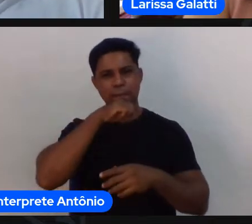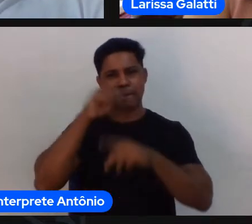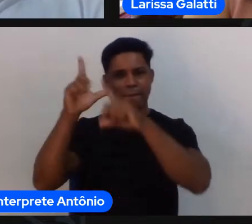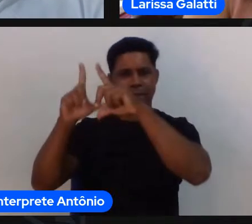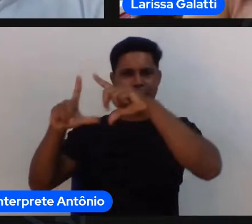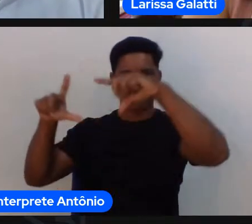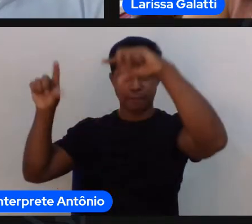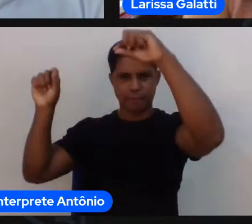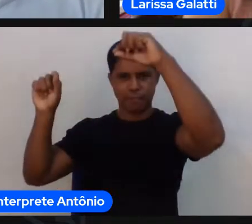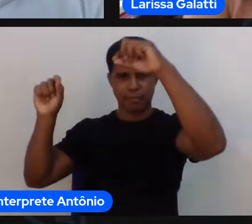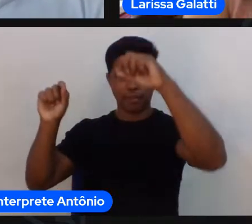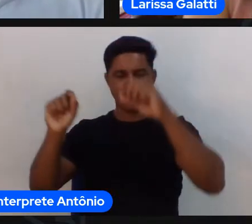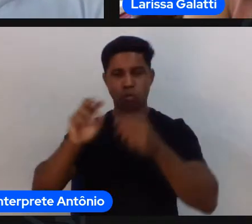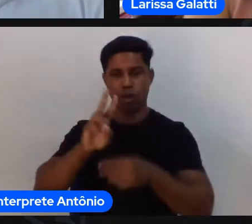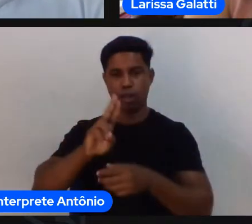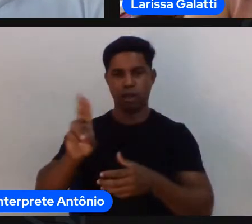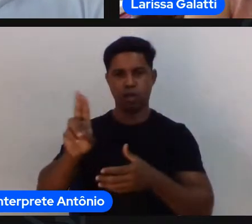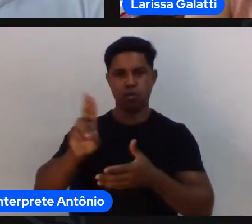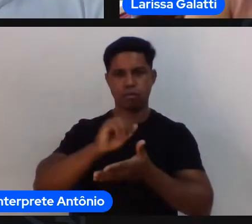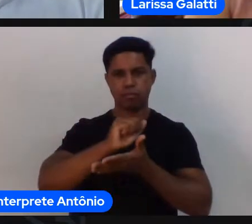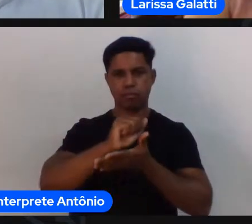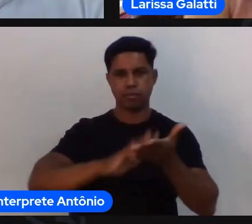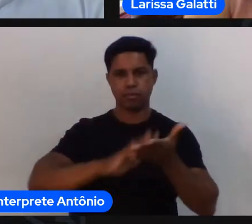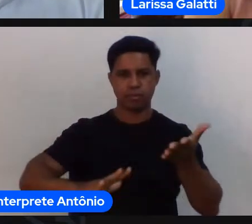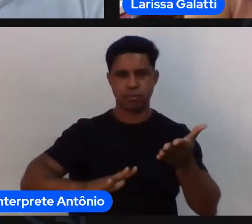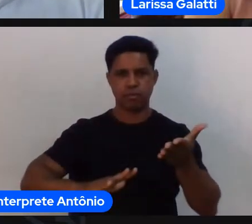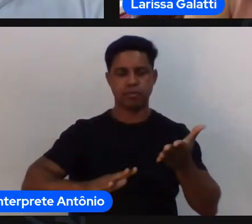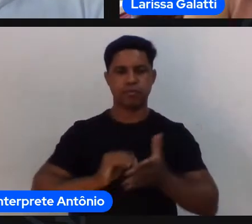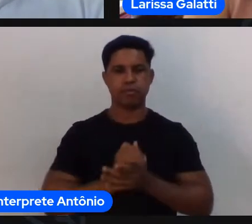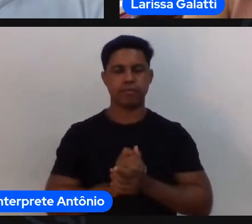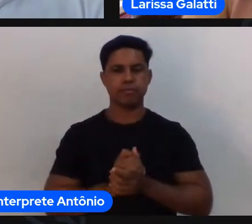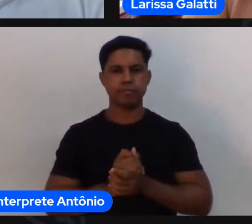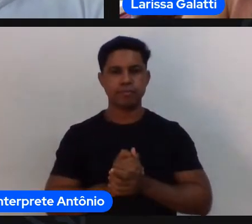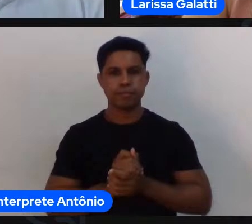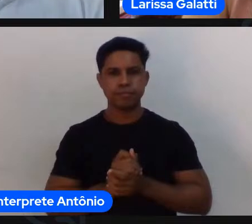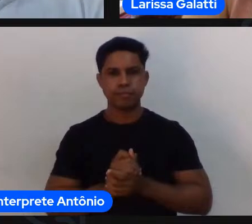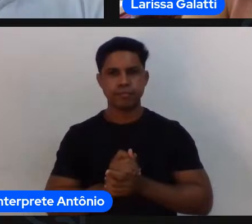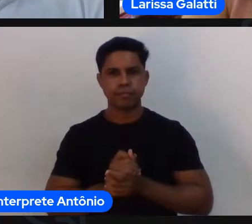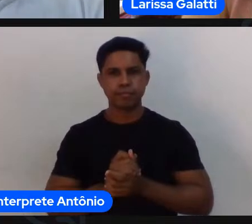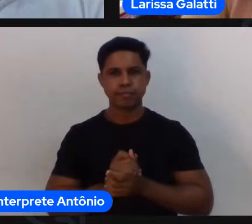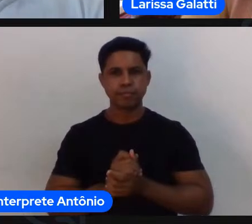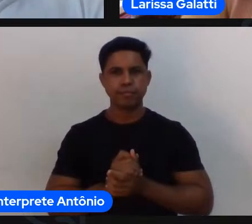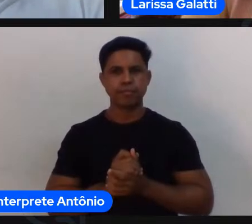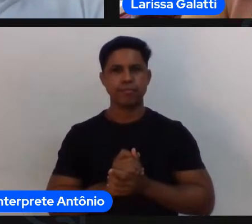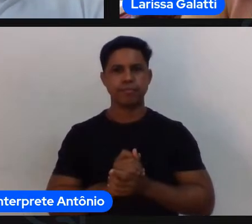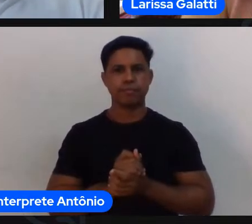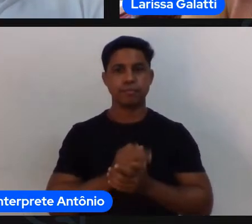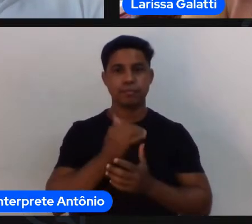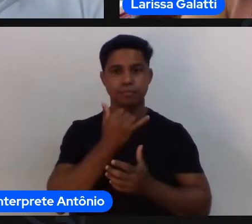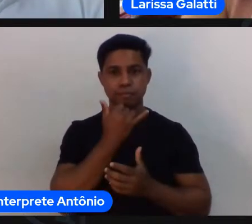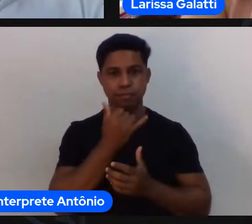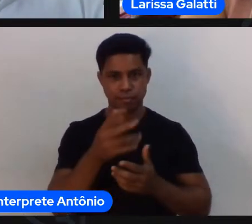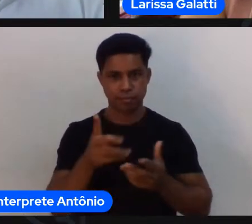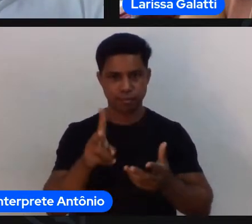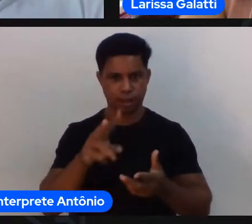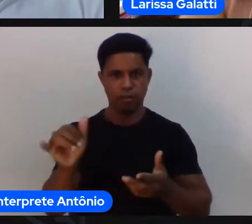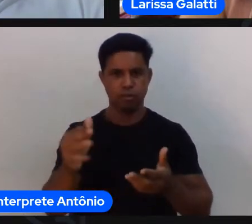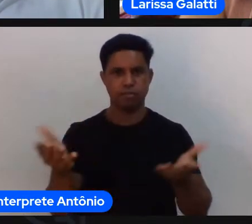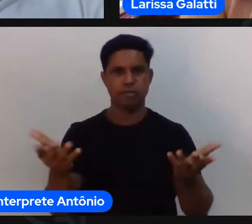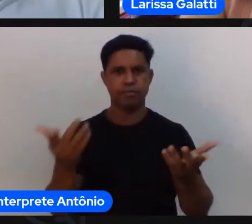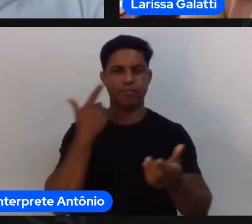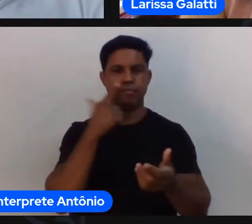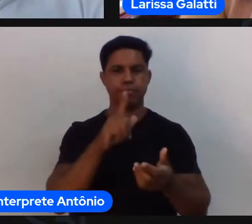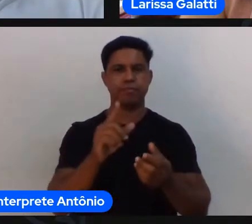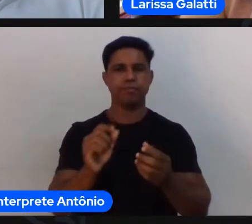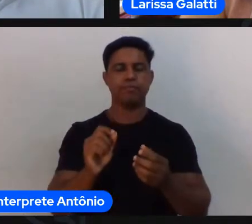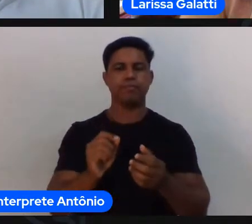apertei o botão errado aqui gente aquela pessoa que fica atrás do computador também dá bastante problema né agora vai gente ainda